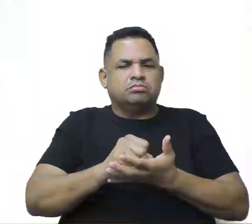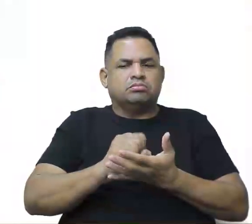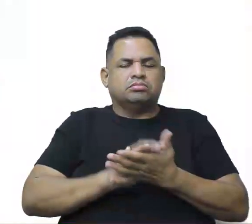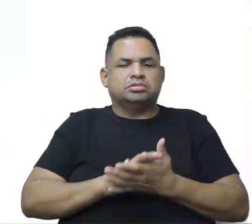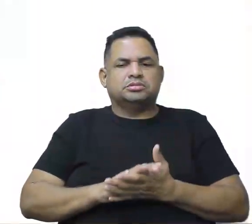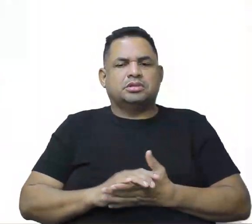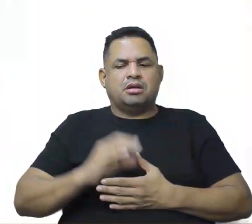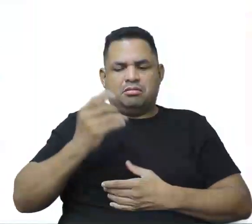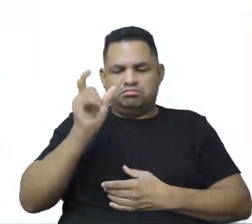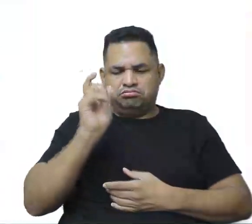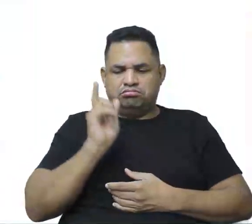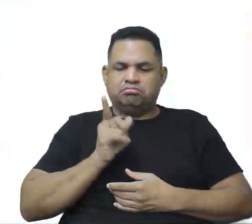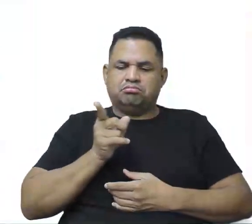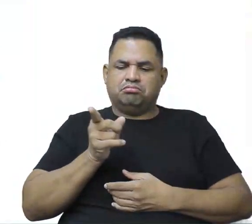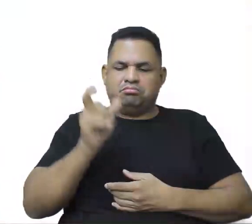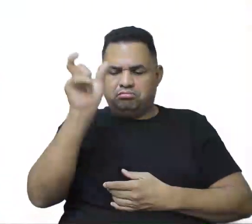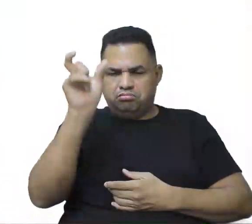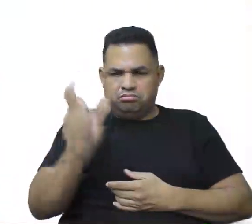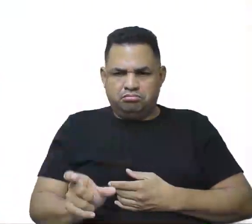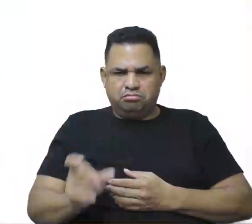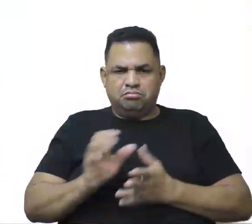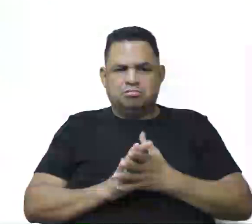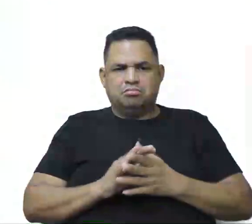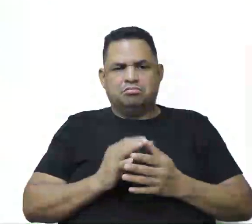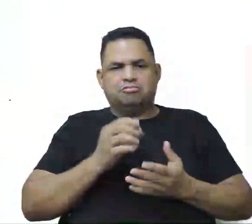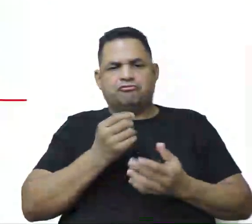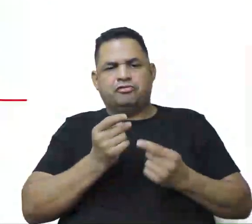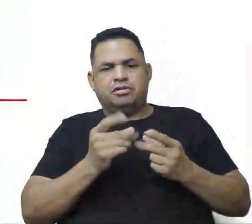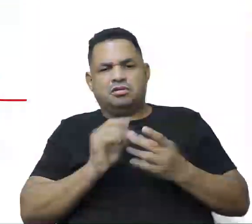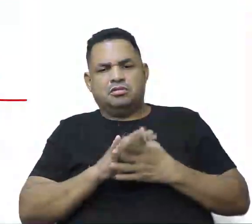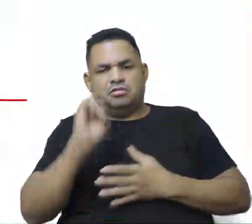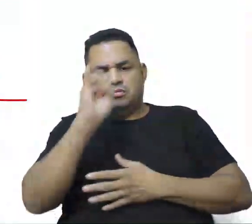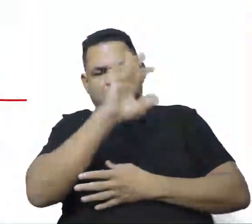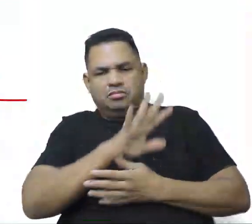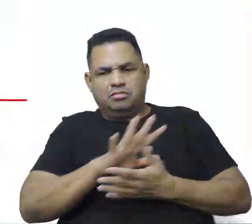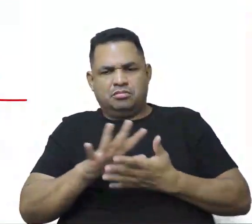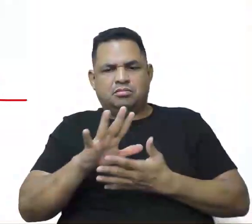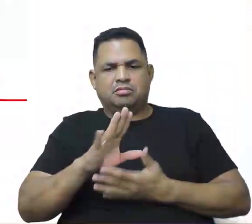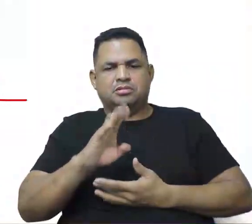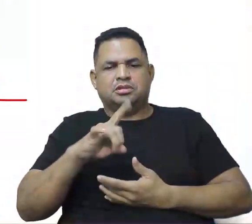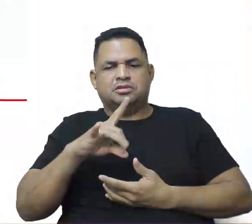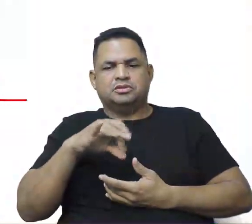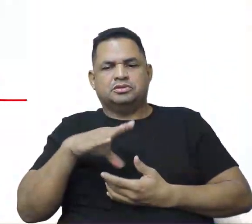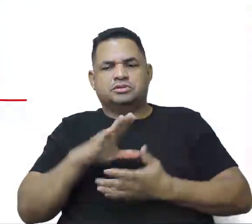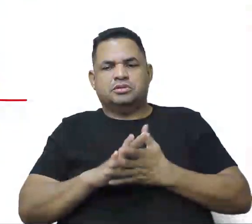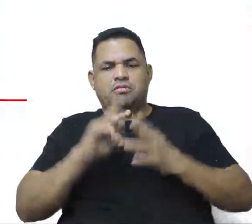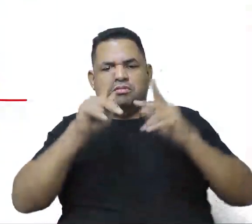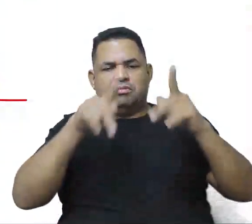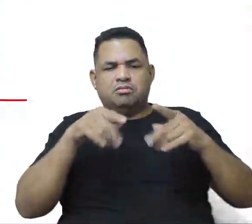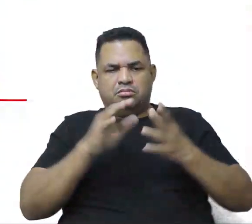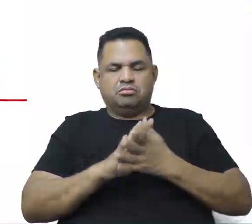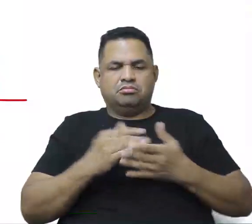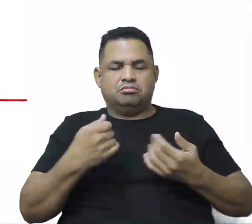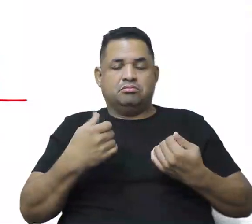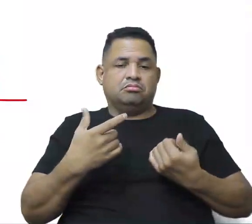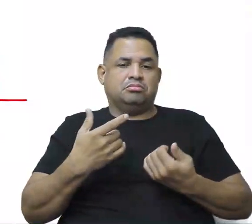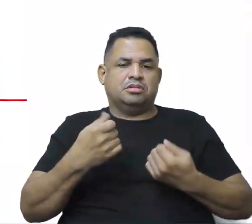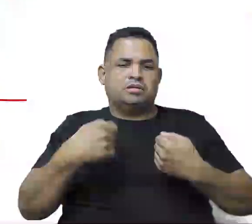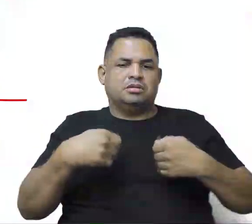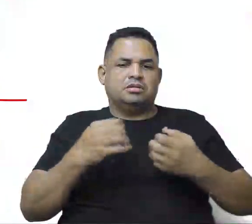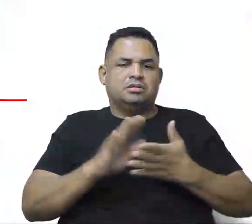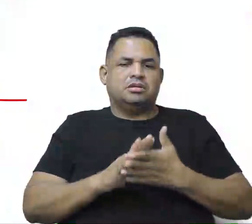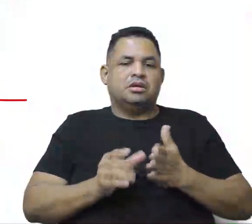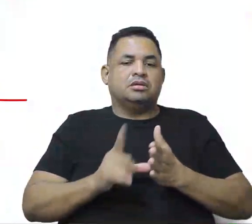o seu cliente, vendendo imagens, seduzindo o seu público, a ter necessidades que antes eles não tinham.